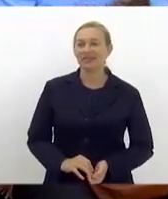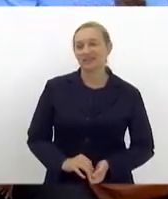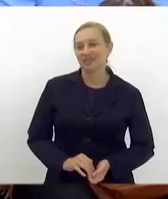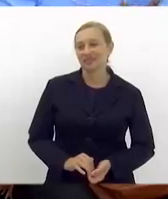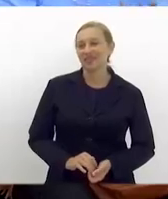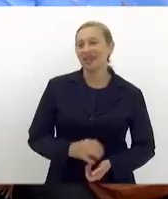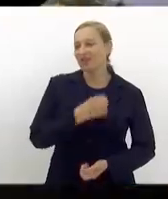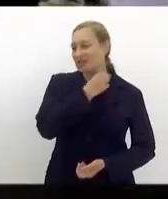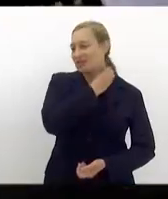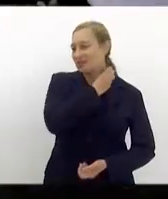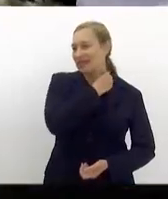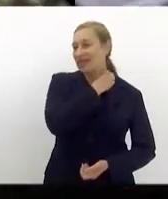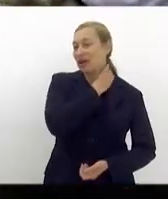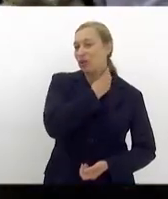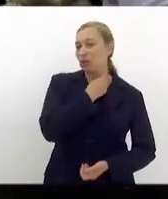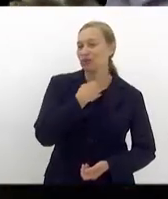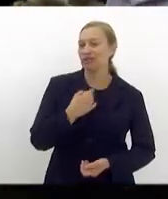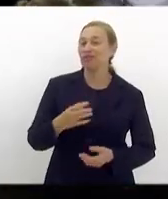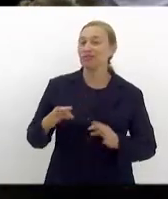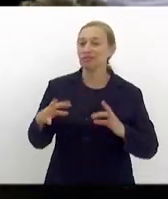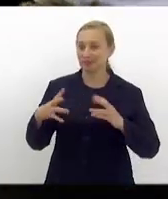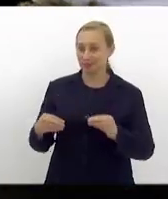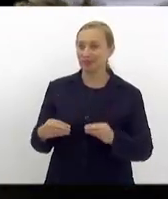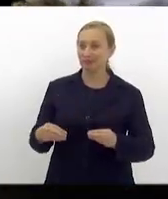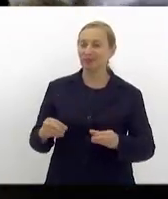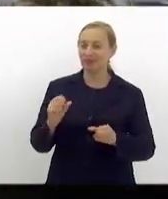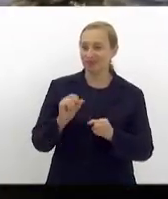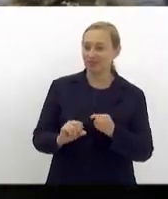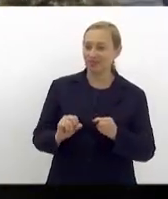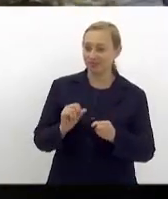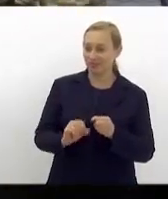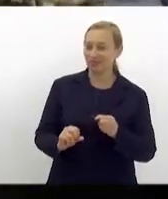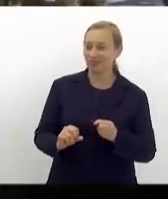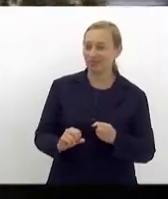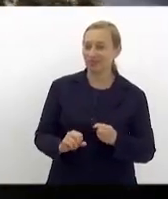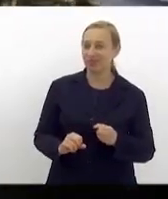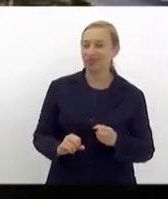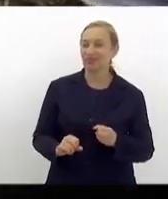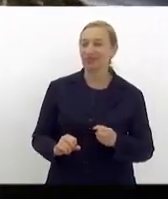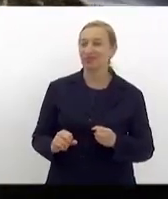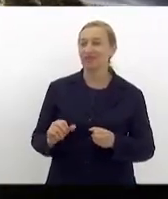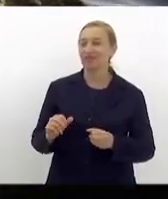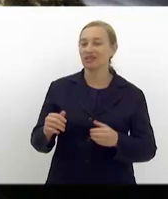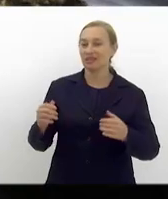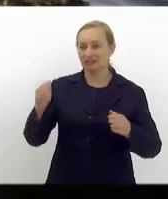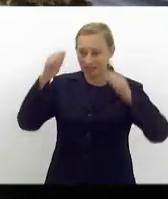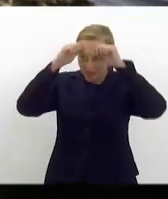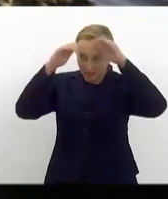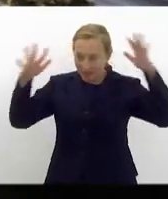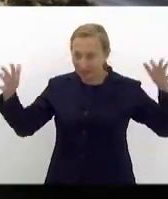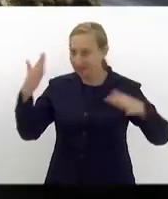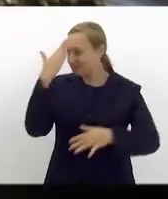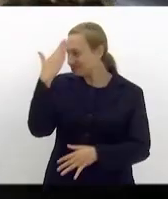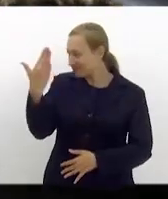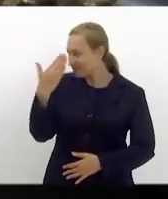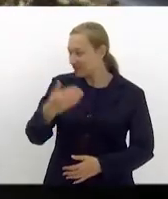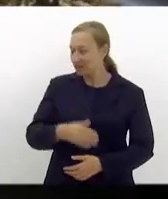por tudo que ela faz para a causa autista. Bernadette, muito obrigada.